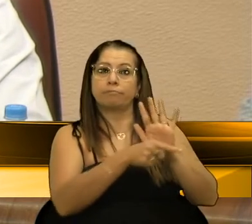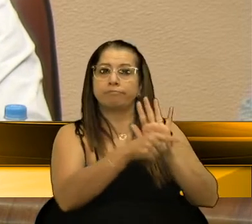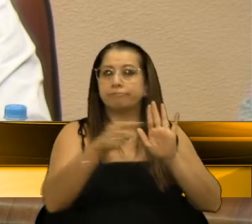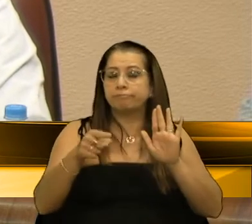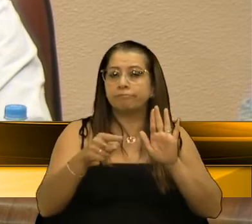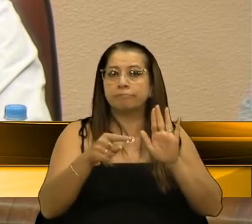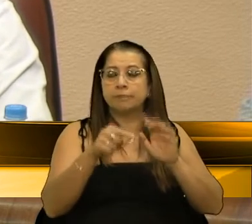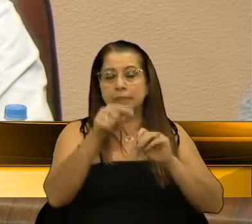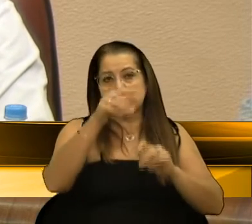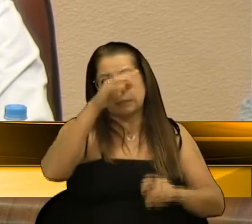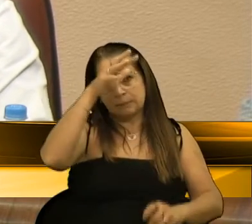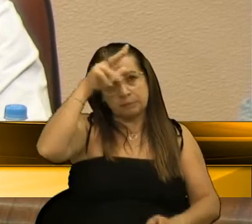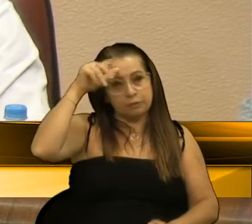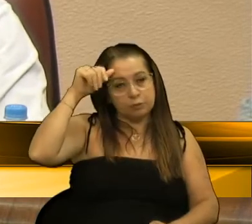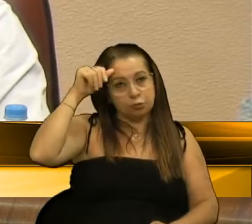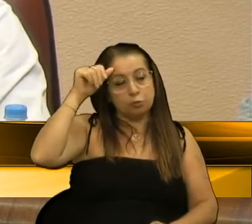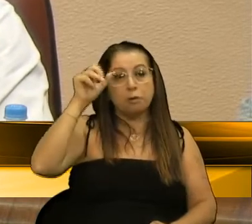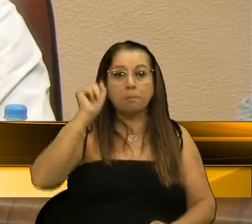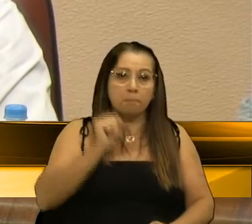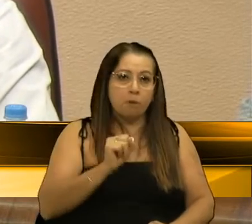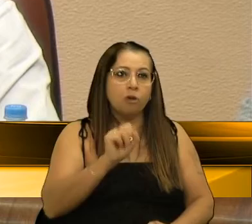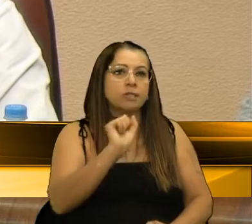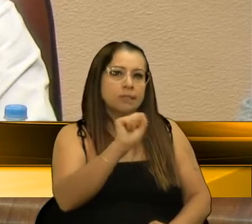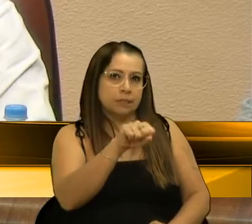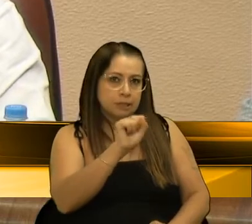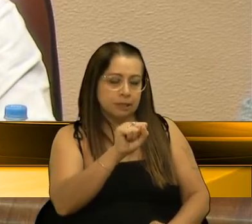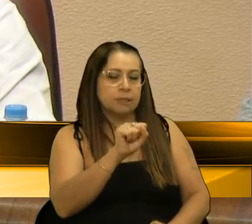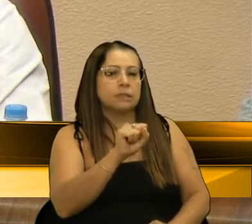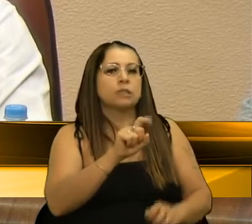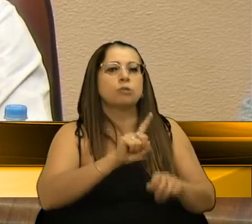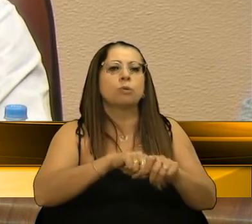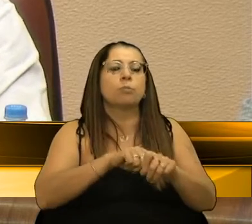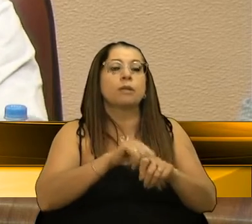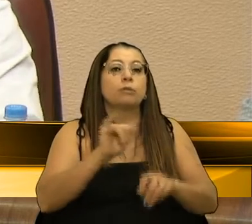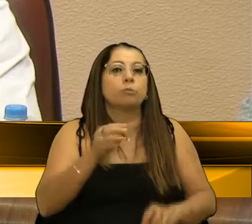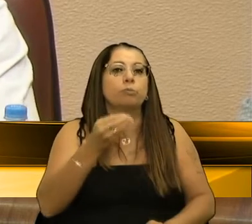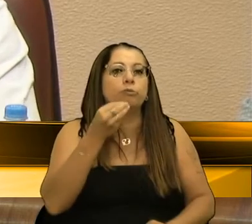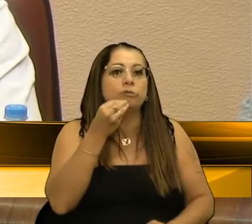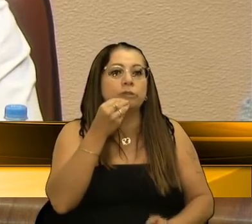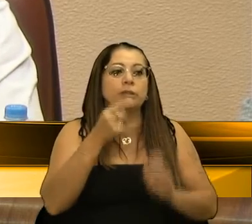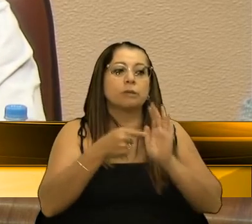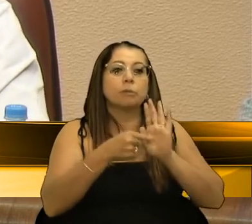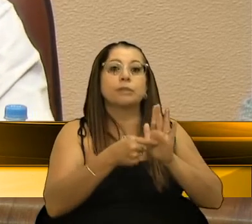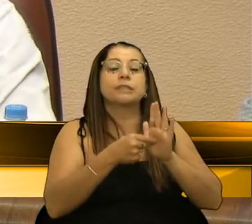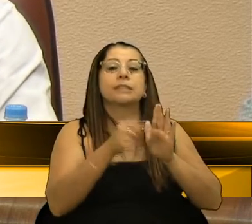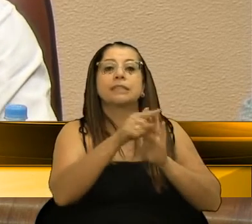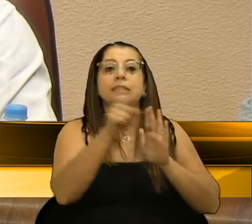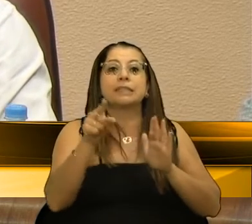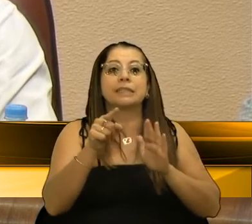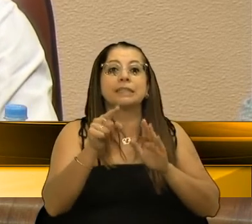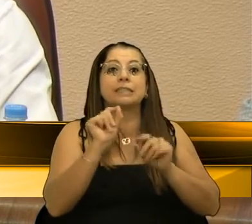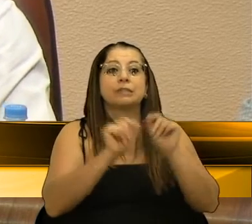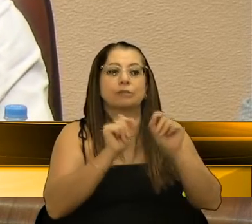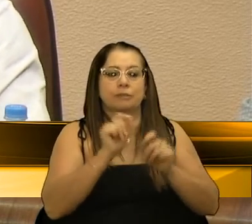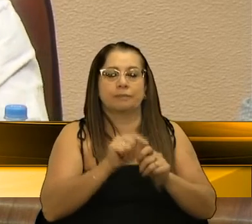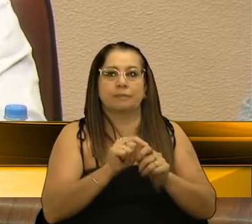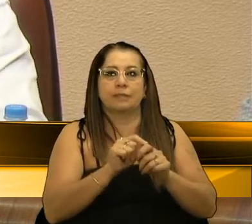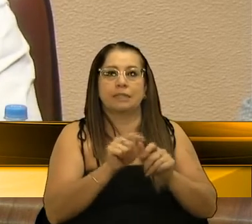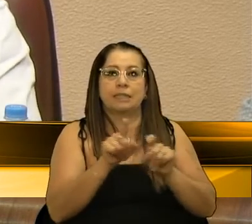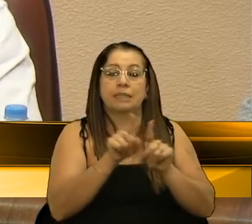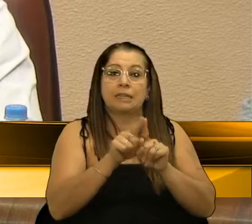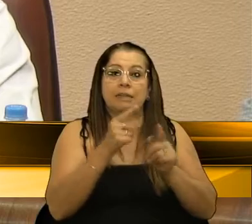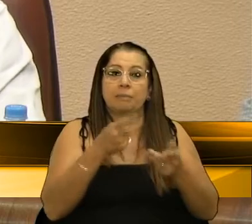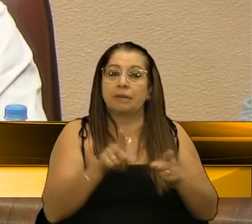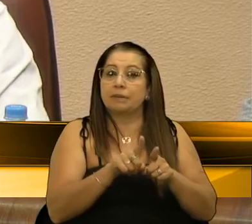o Poder Executivo deve, sim, no momento oportuno, se esboçar diante dessa matéria e de até